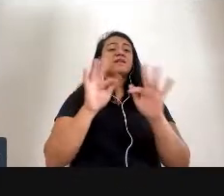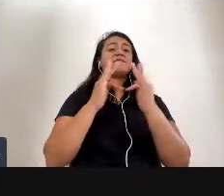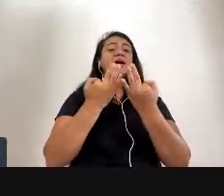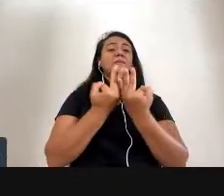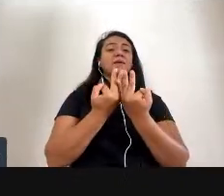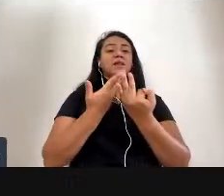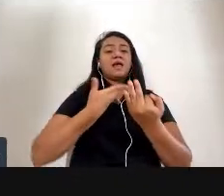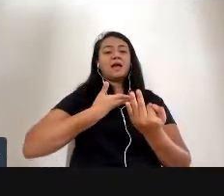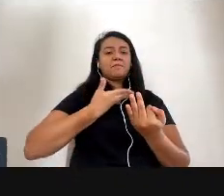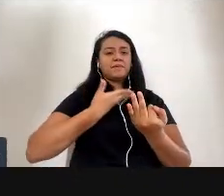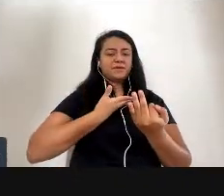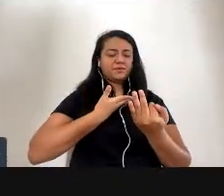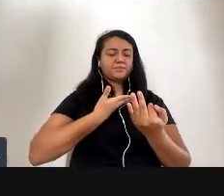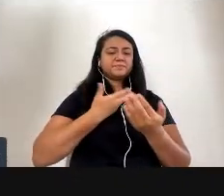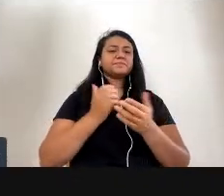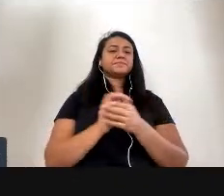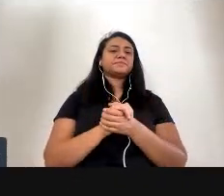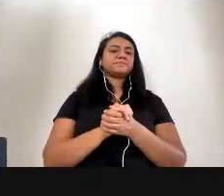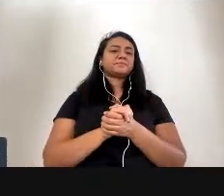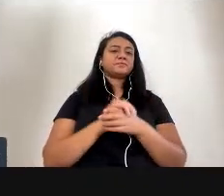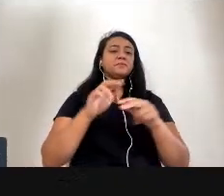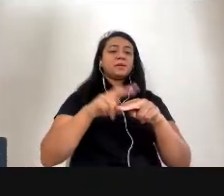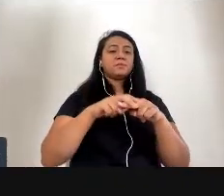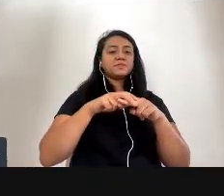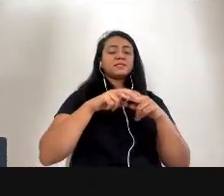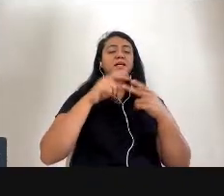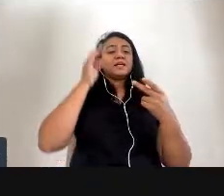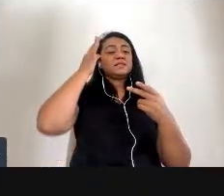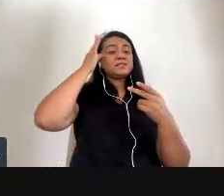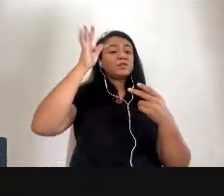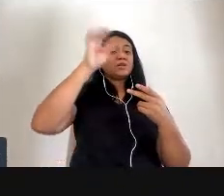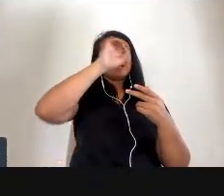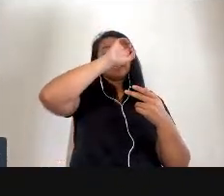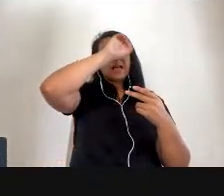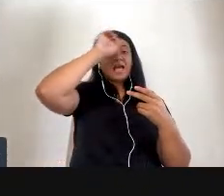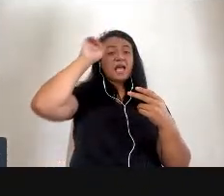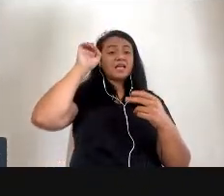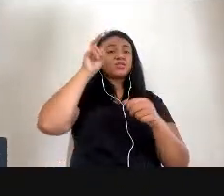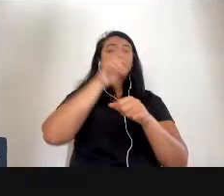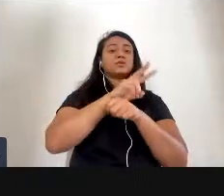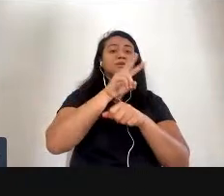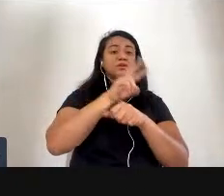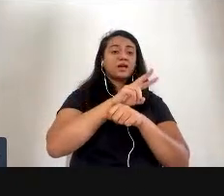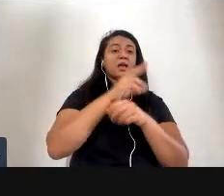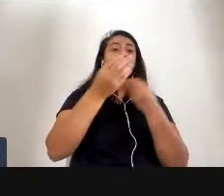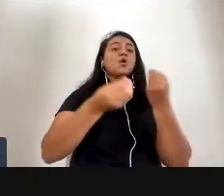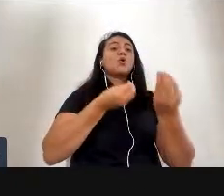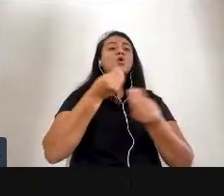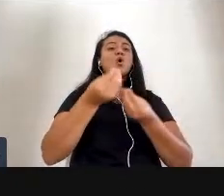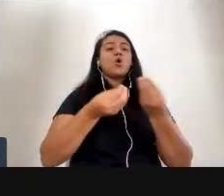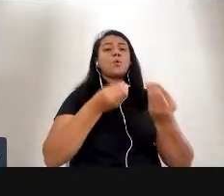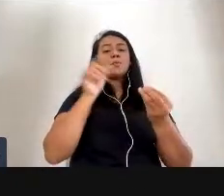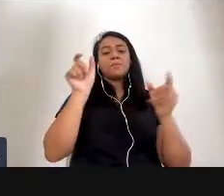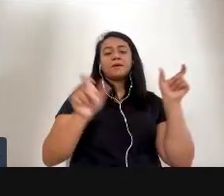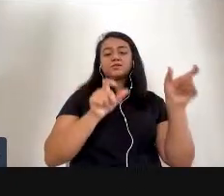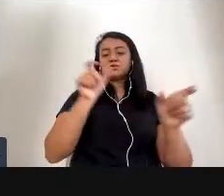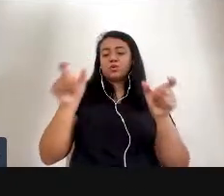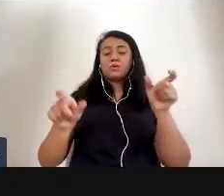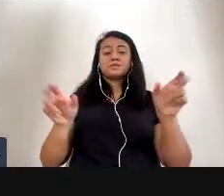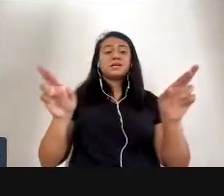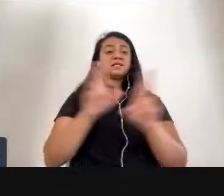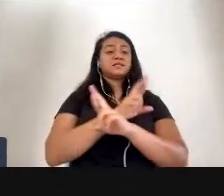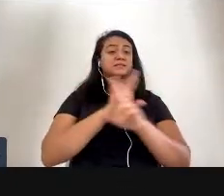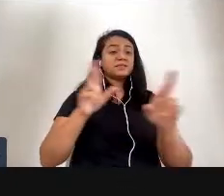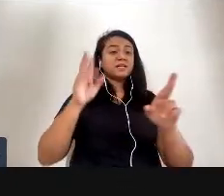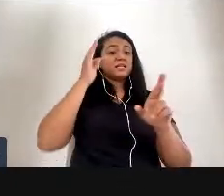entanto, a teoria da ética do cuidado baseia-se na ideia dos seres como relacionais, opondo-se a essas teorias morais